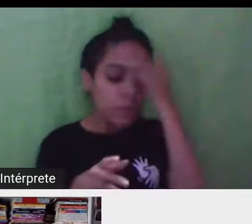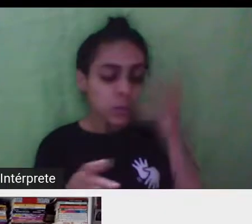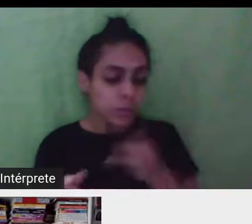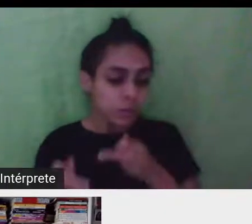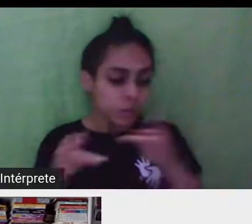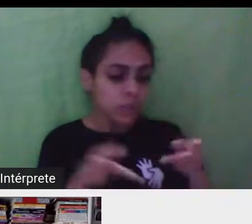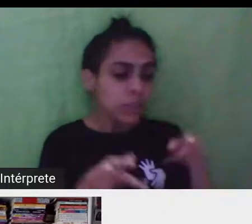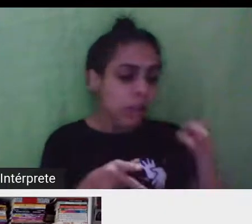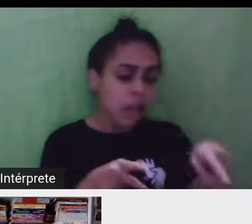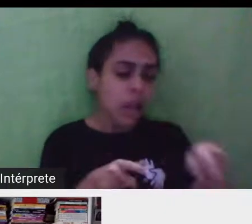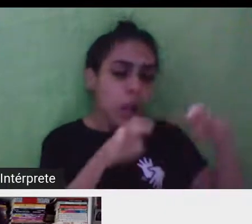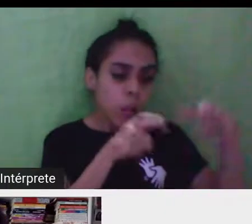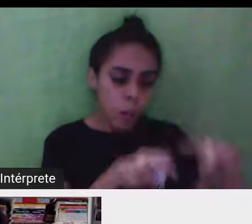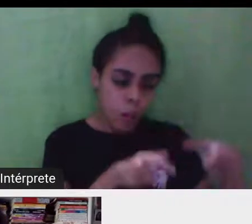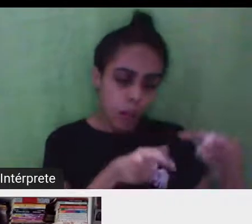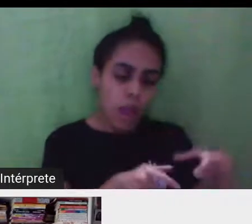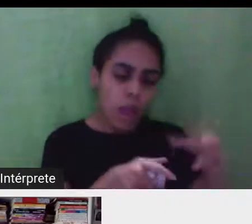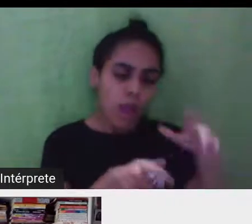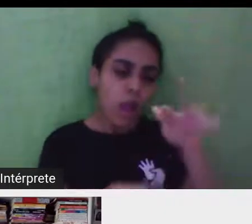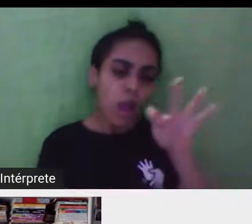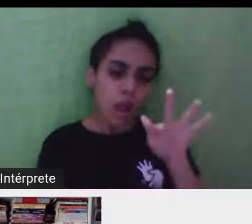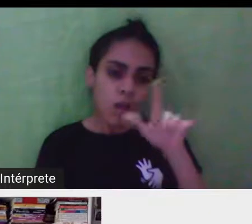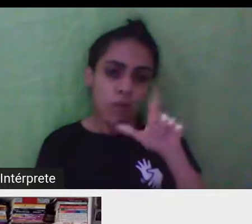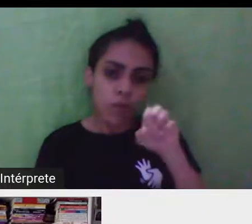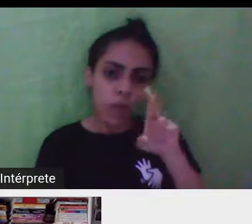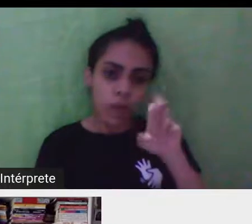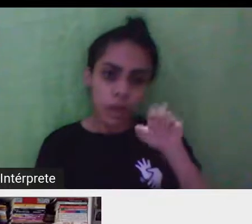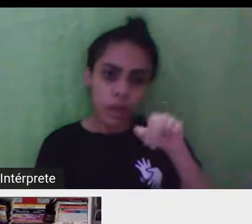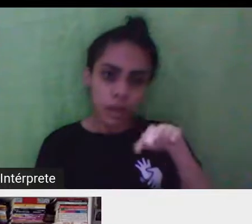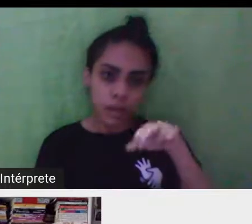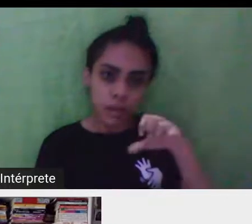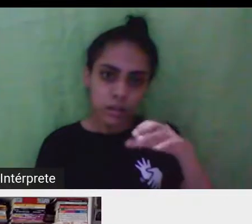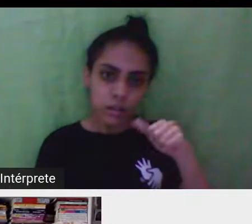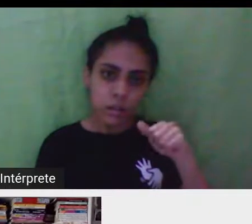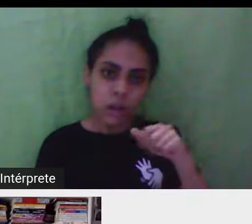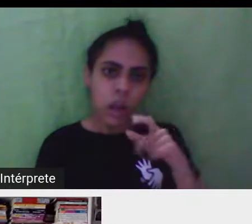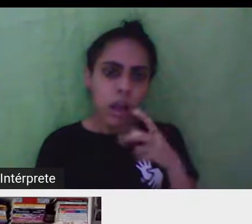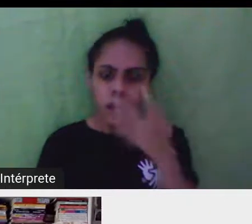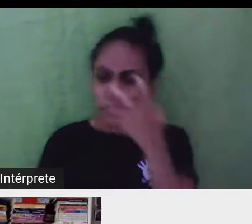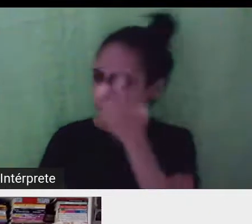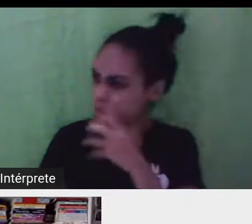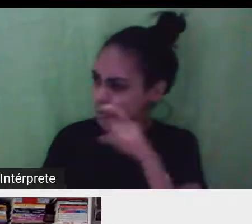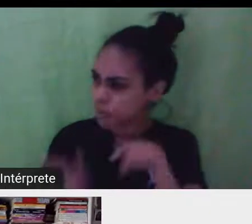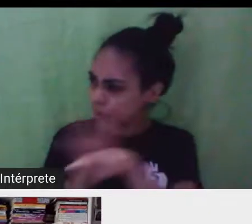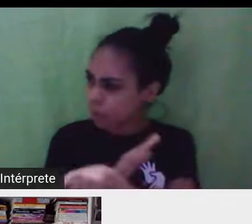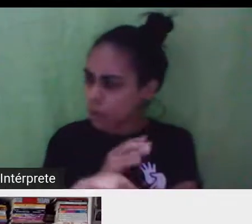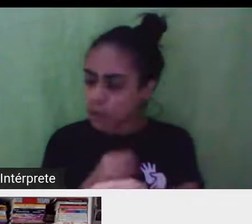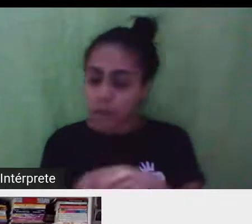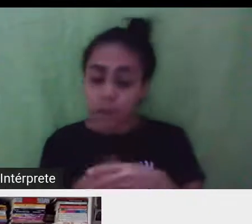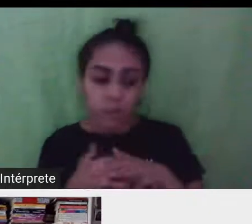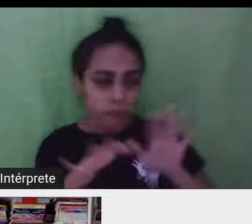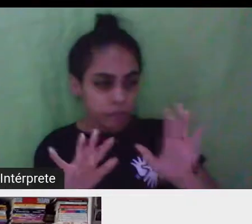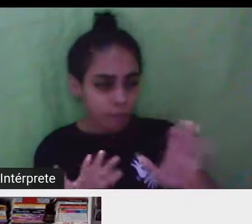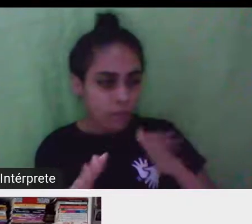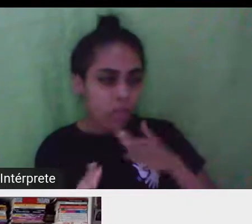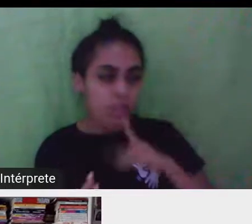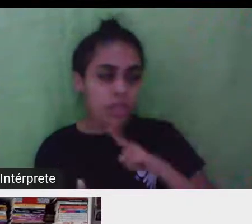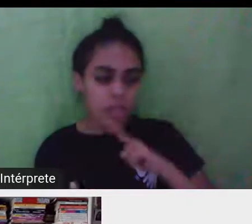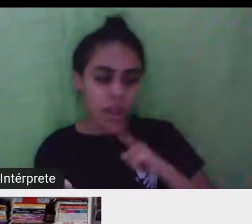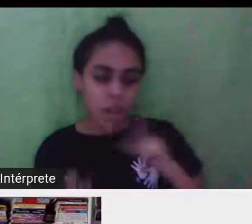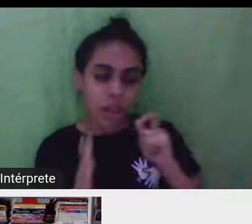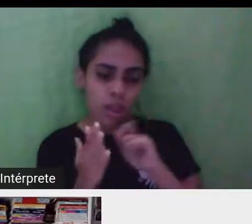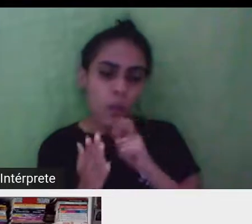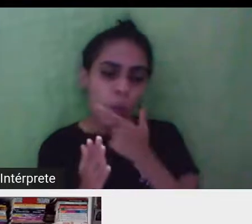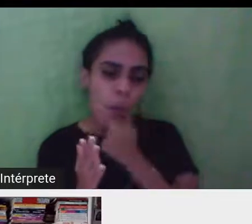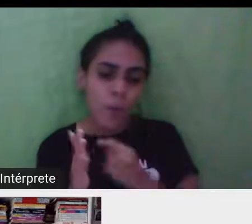Florença, que chama-se Síndrome de Stendhal. Stendhal é um escritor francês, que